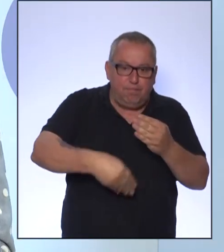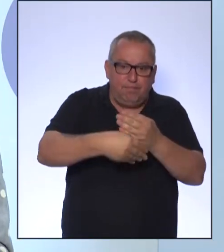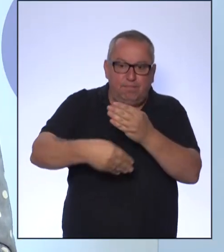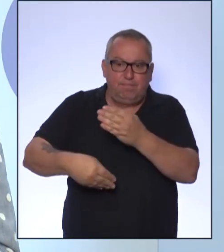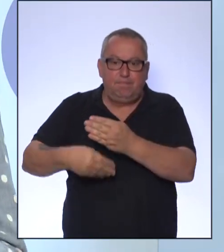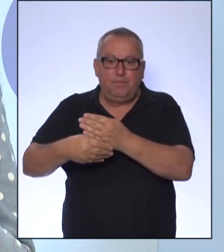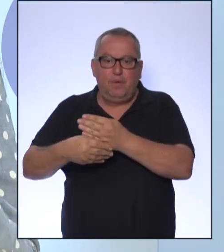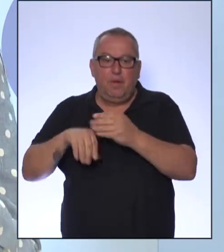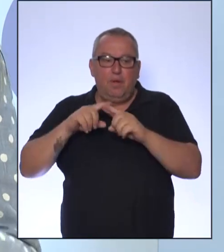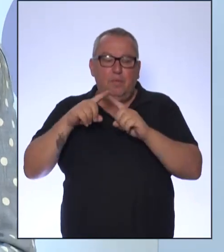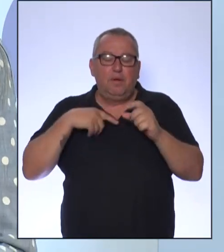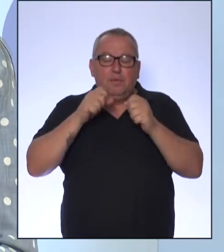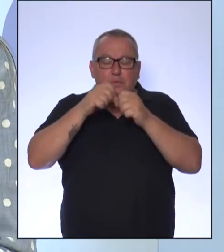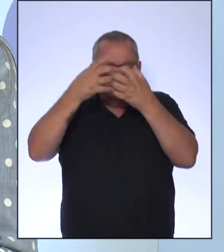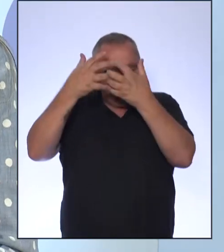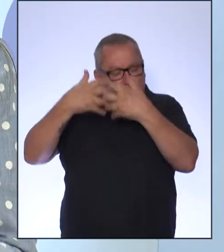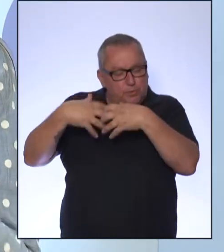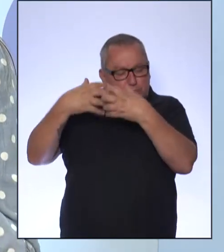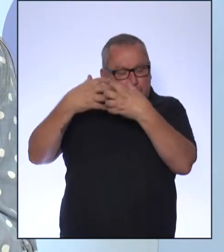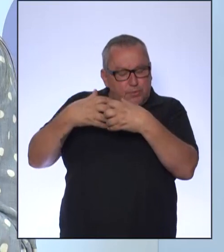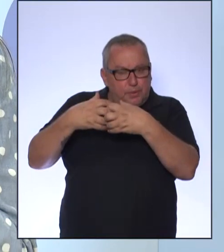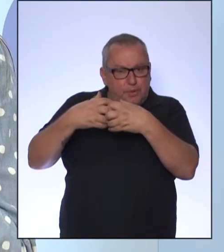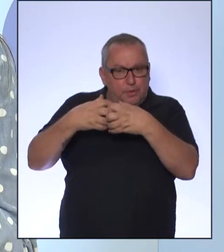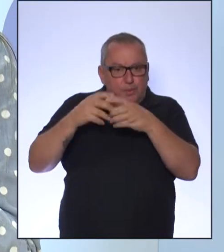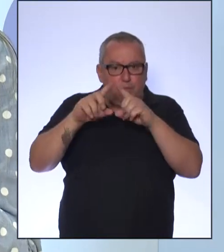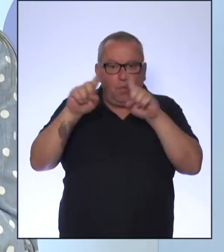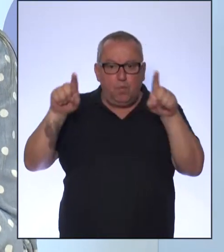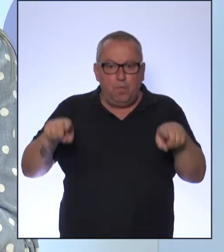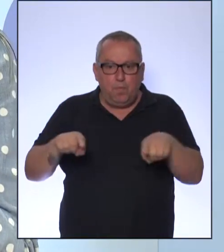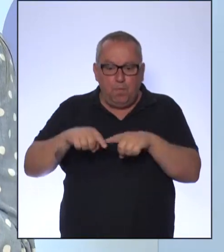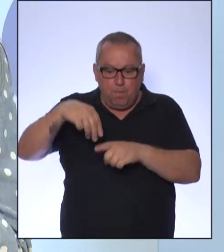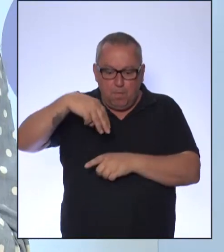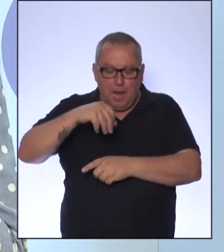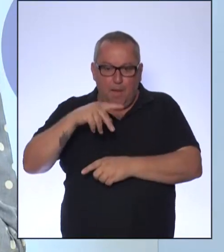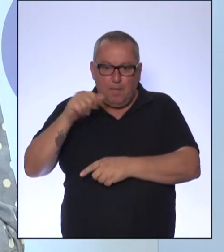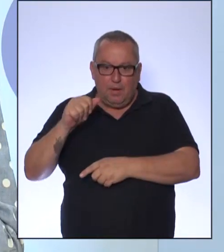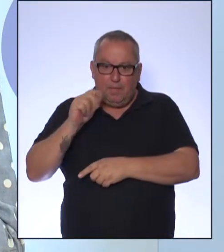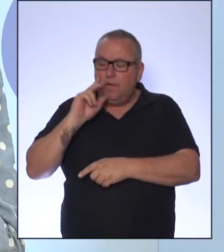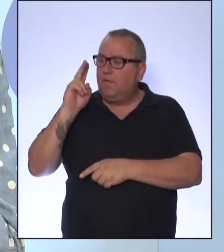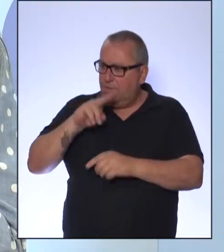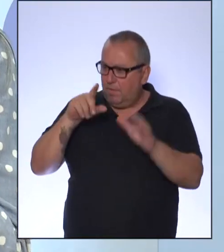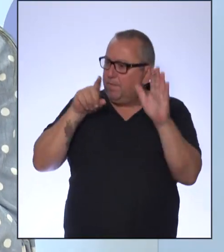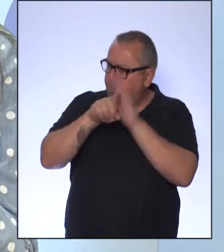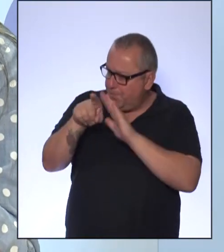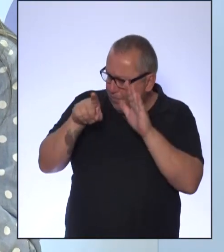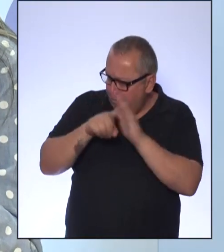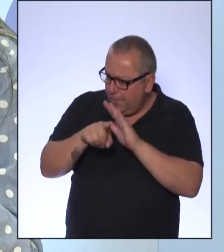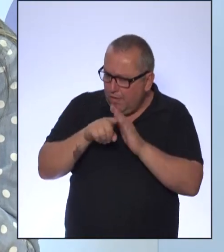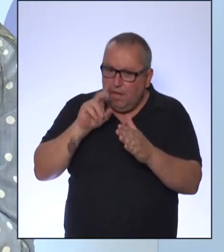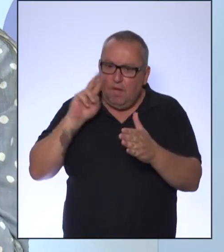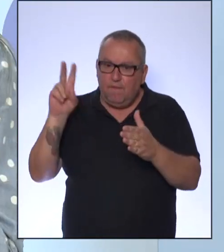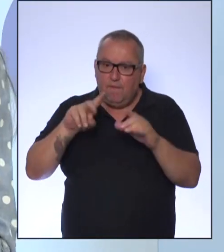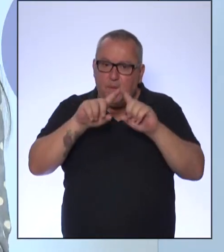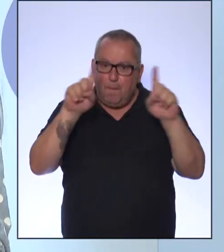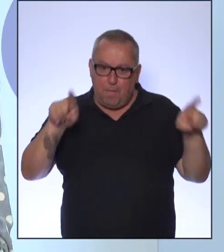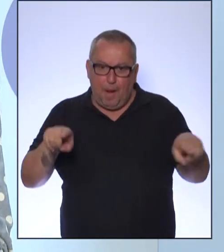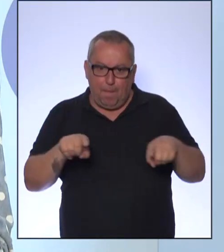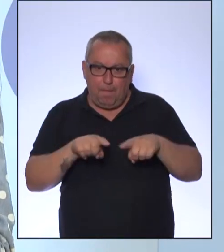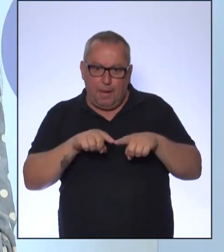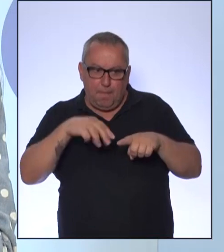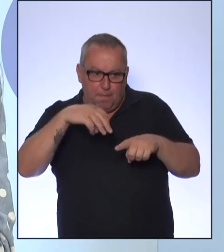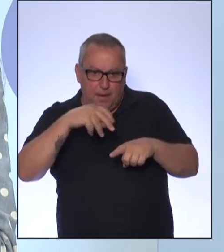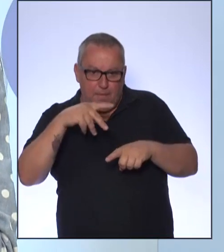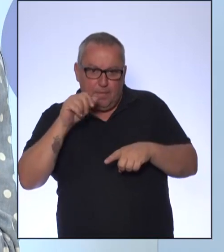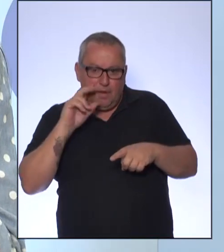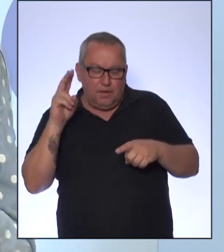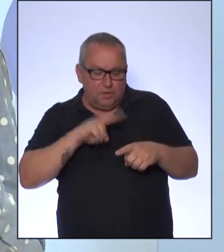referente ao mapa. Então, o que é bacana? Pegar esses questionamentos, olhar no mapa e fazer essa reflexão.